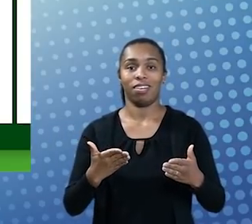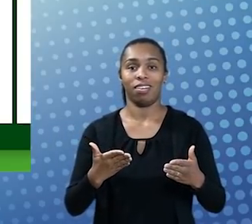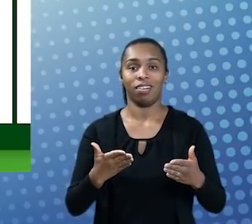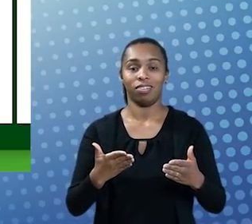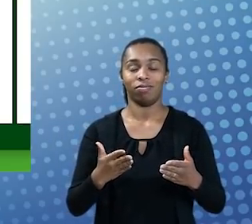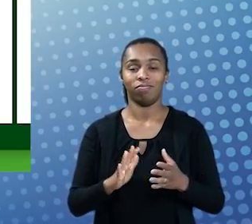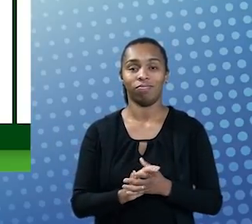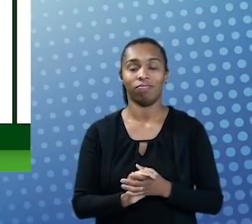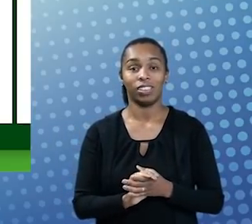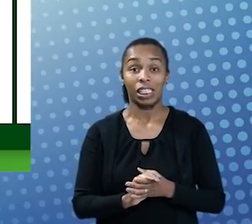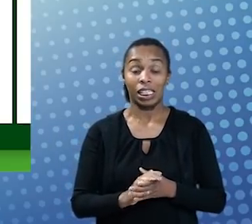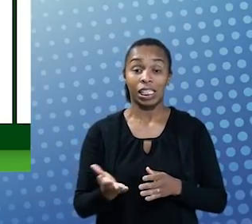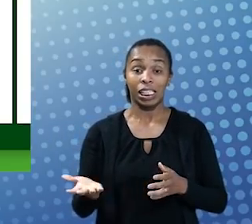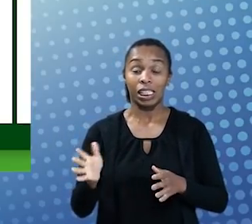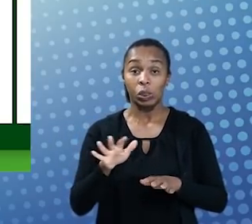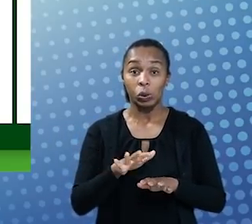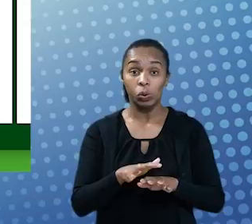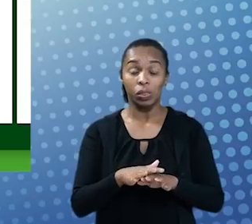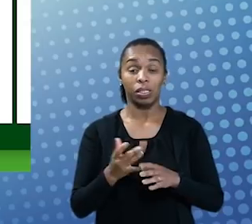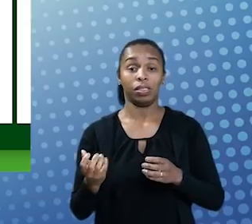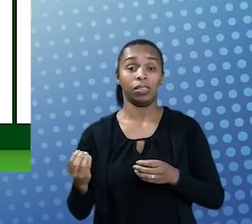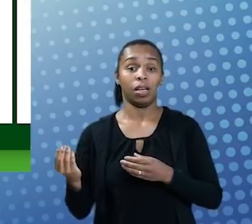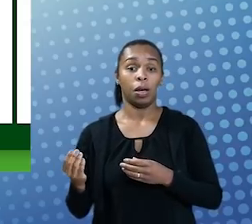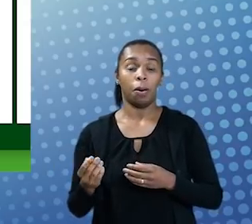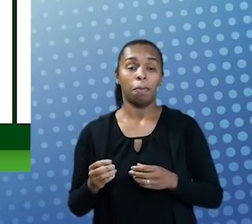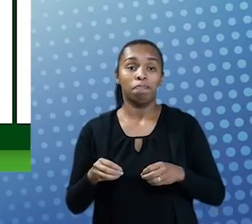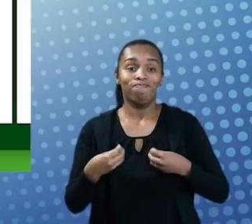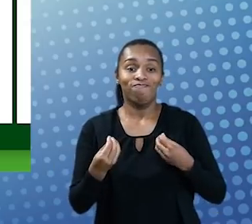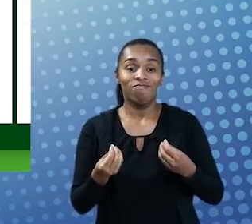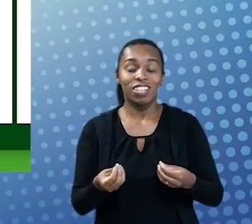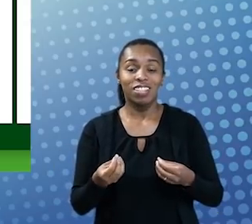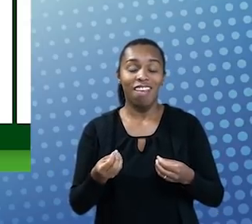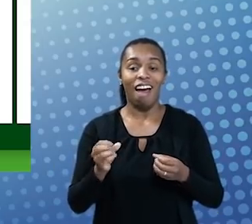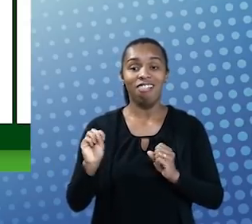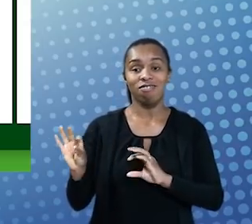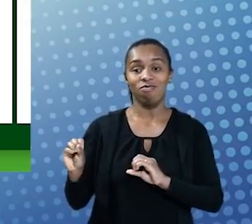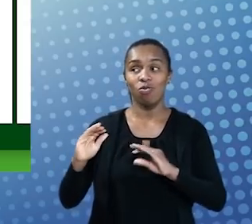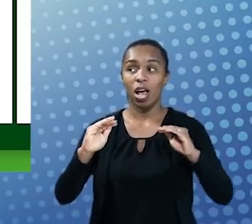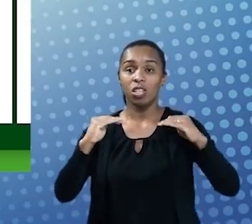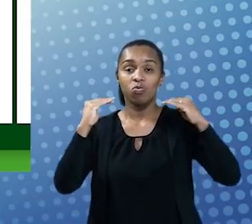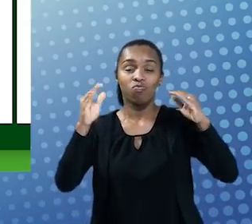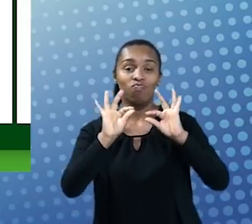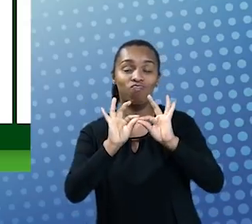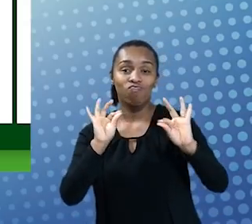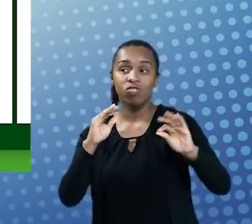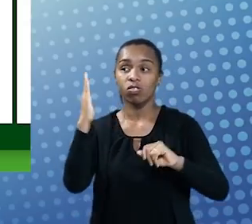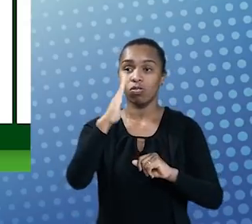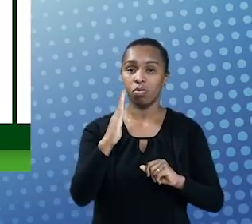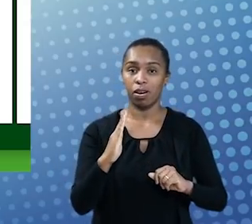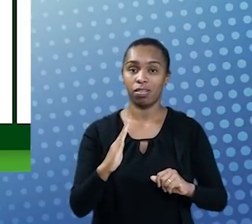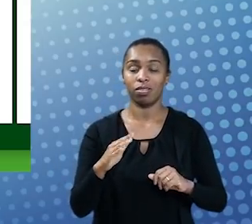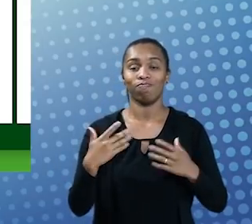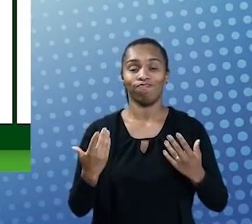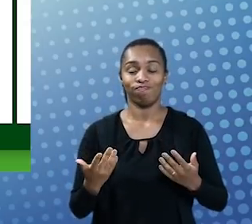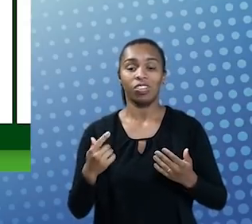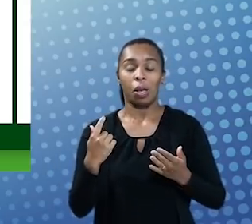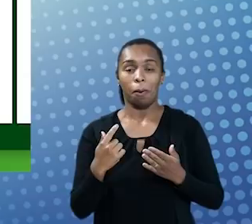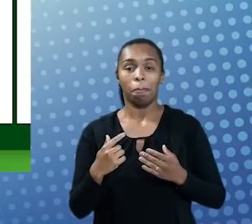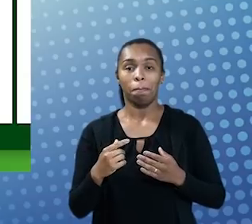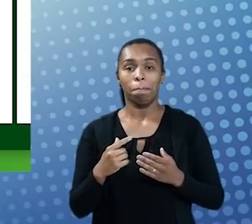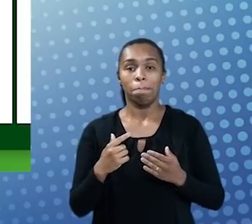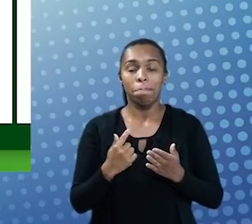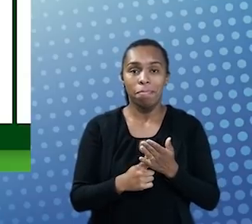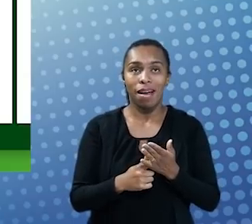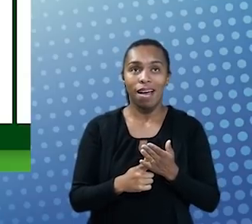que incluísse, a uma política que pudesse promover a educação superior à distância no Brasil. Isso marca o trabalho das universidades